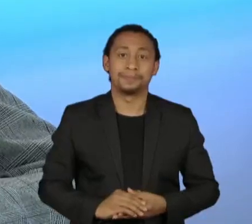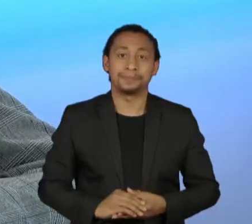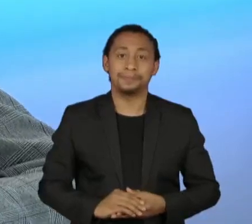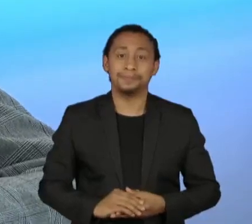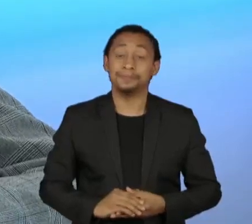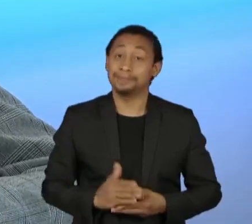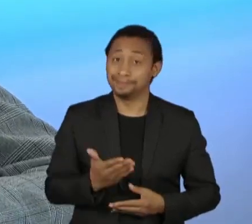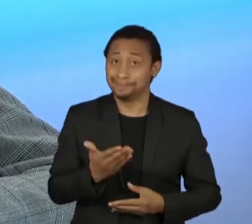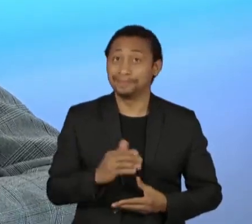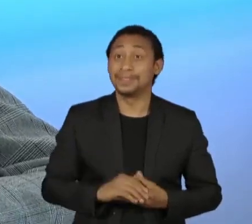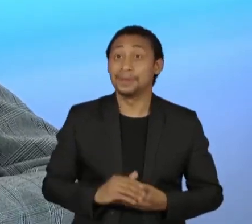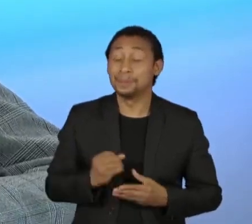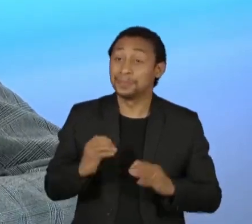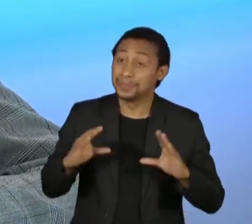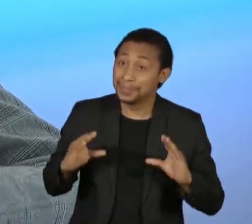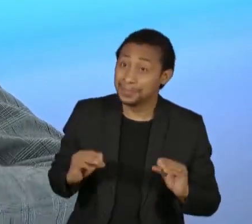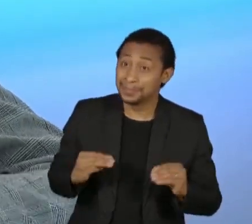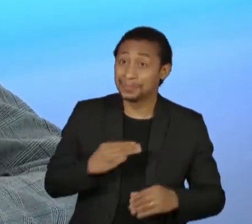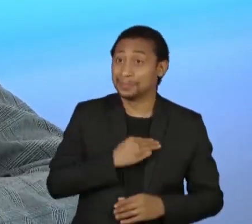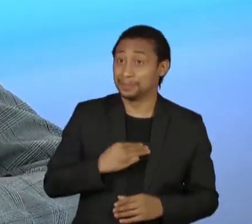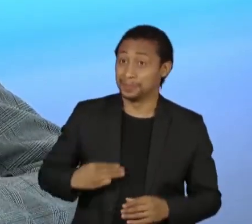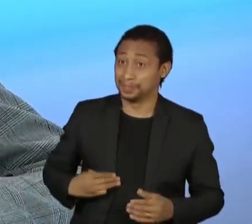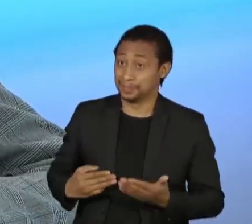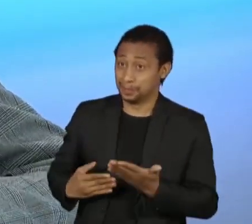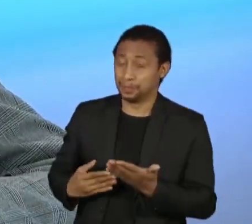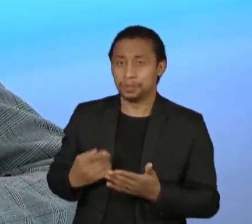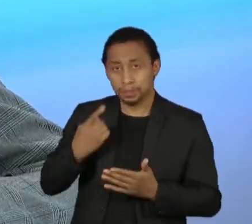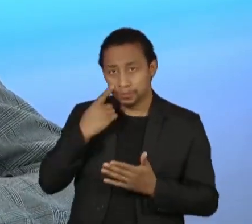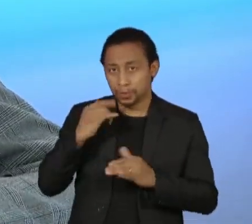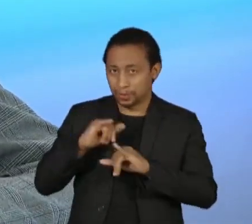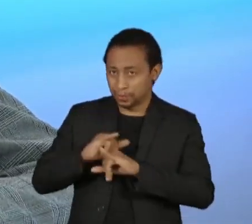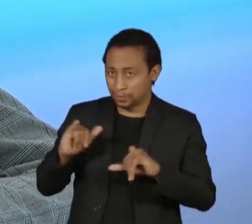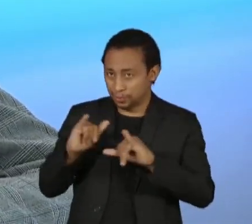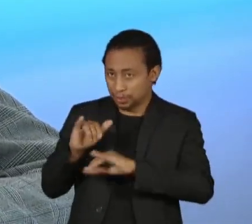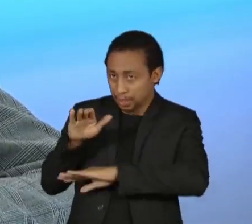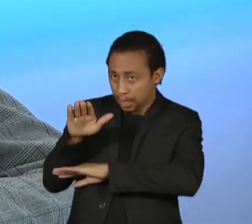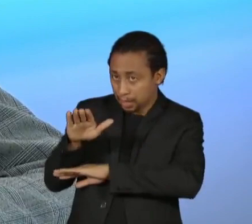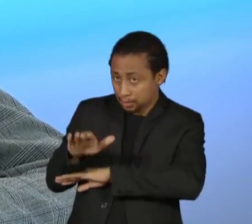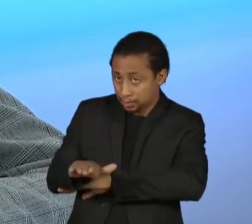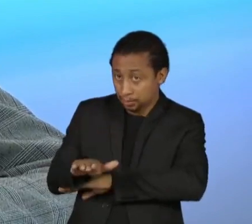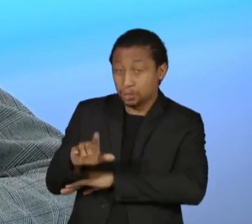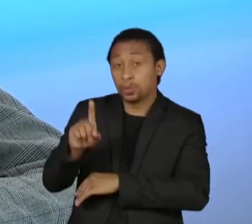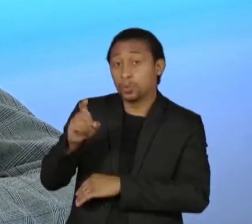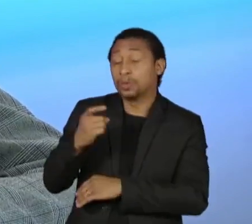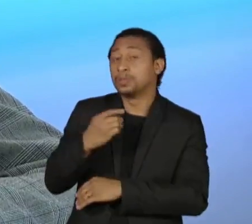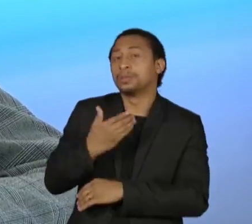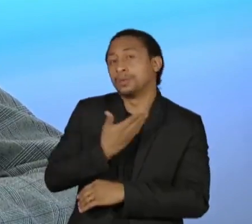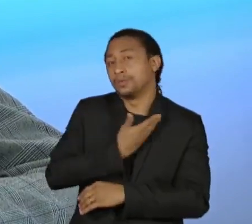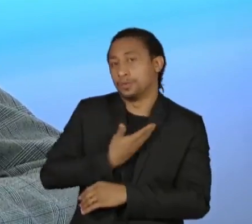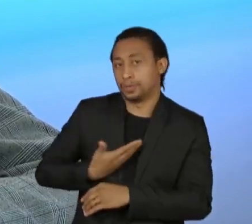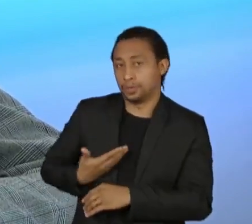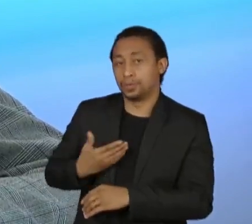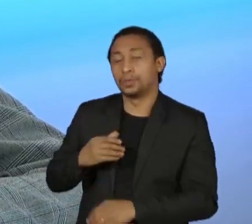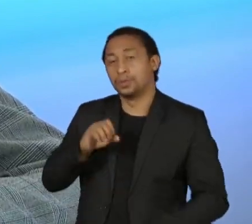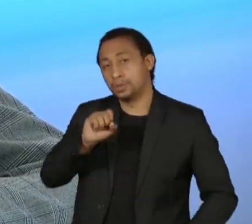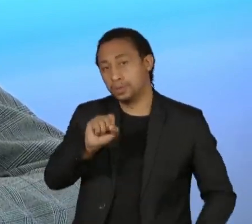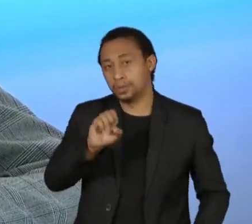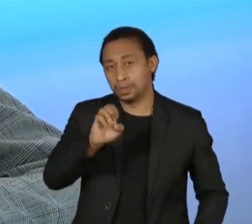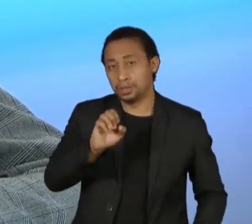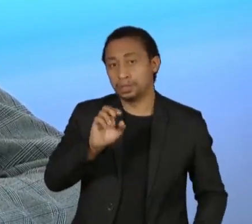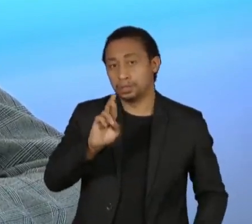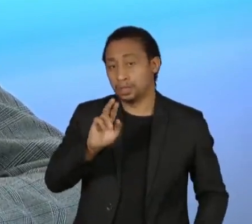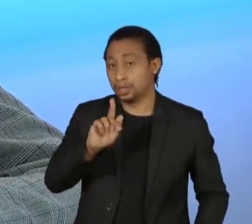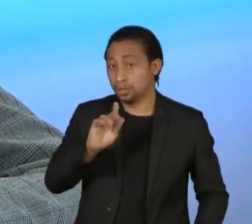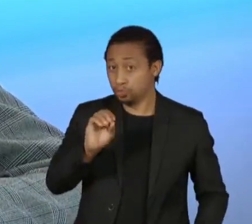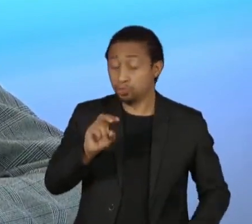Boa noite, ministro. Nós vimos nas notícias agora à tarde que o ex-governador Sérgio Cabral saiu da prisão hoje no Rio de